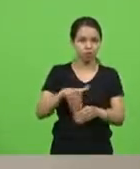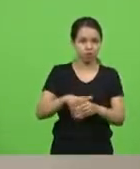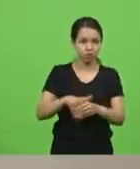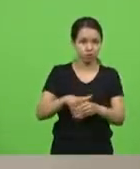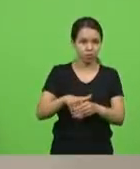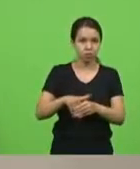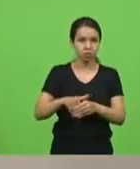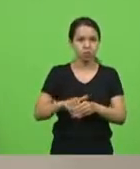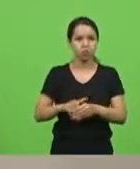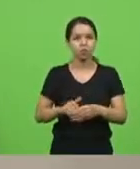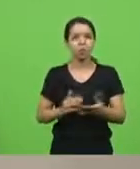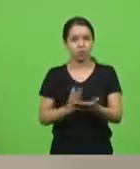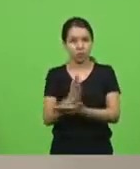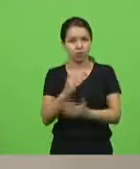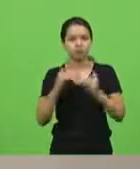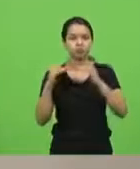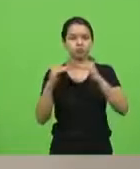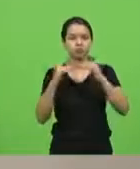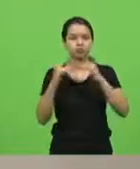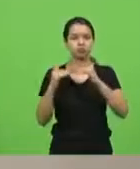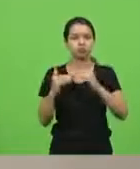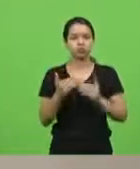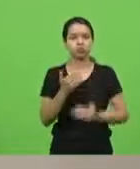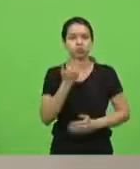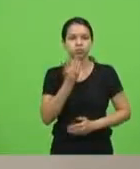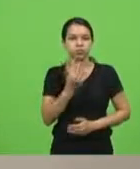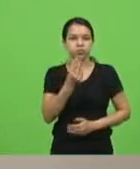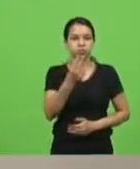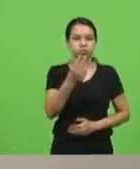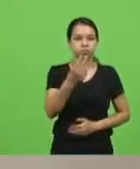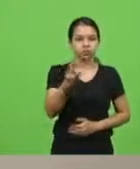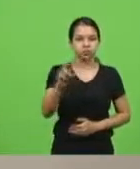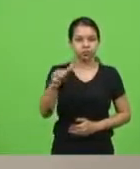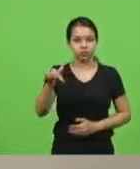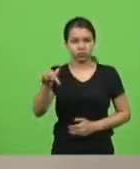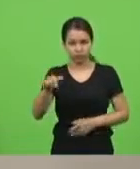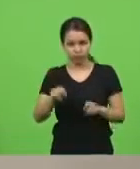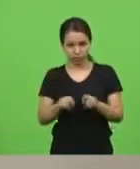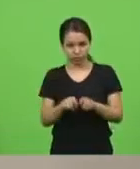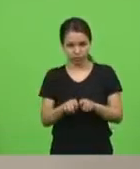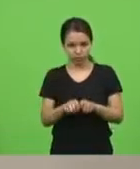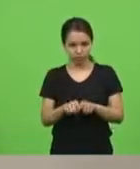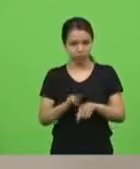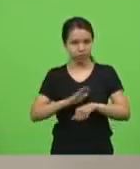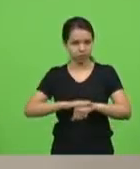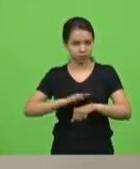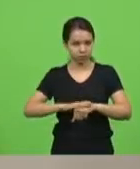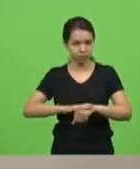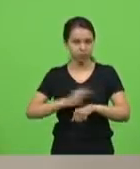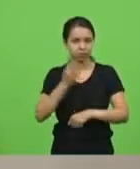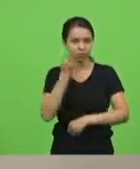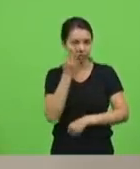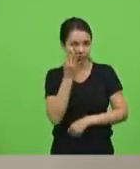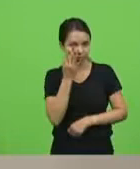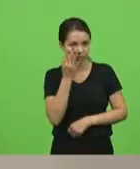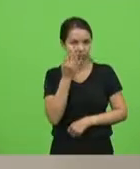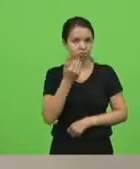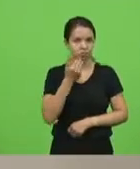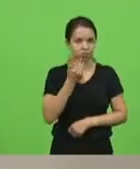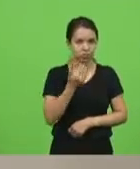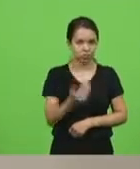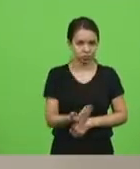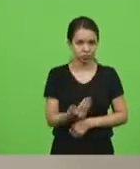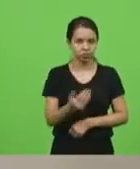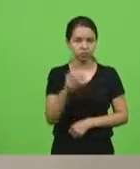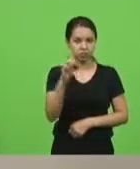encontra. Aprovado por unanimidade. Requerimento 357, autor deputado Fernando Krelink, solicitando à diretora-presidente do